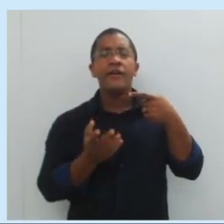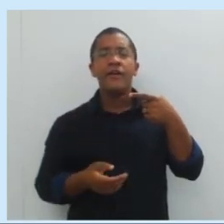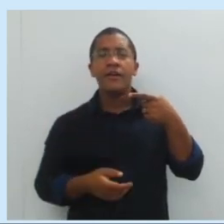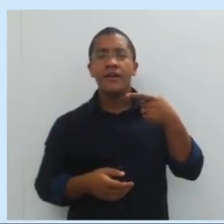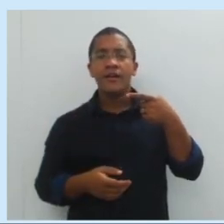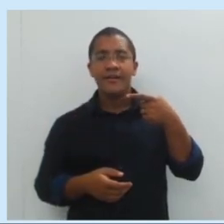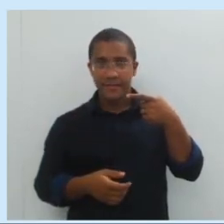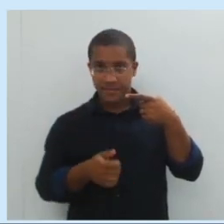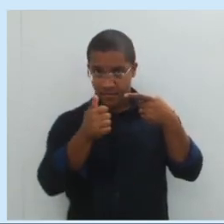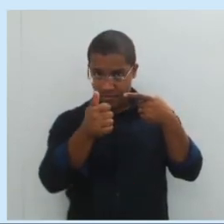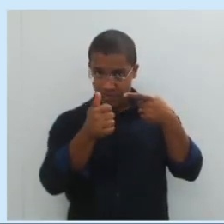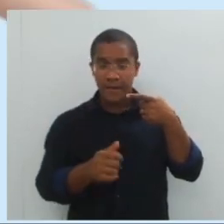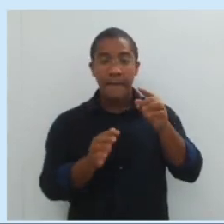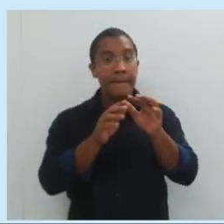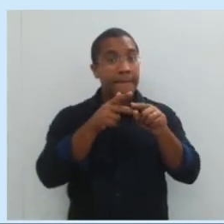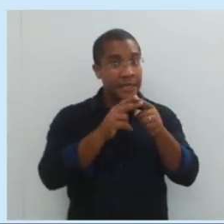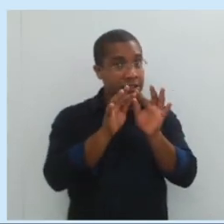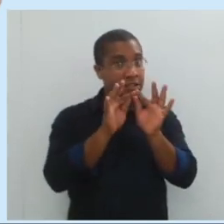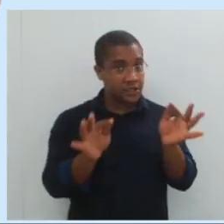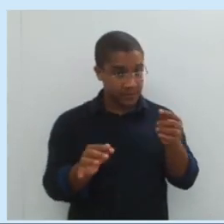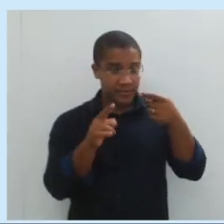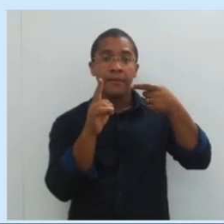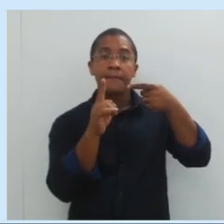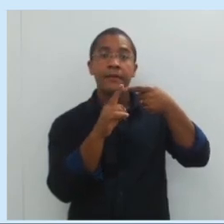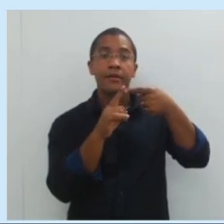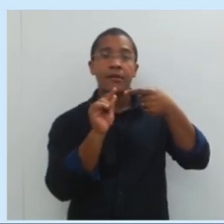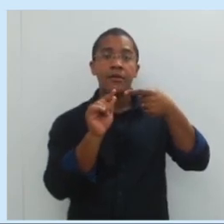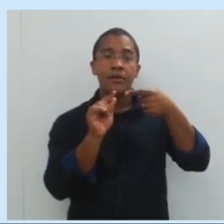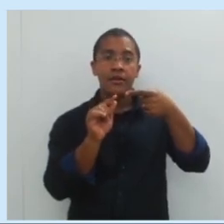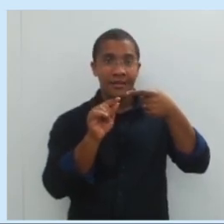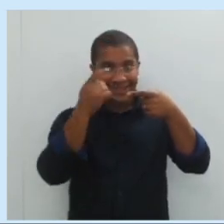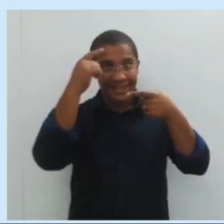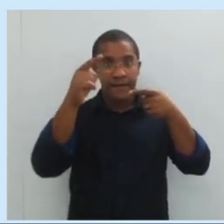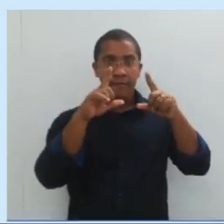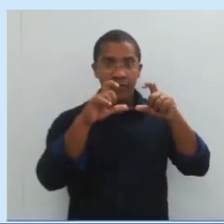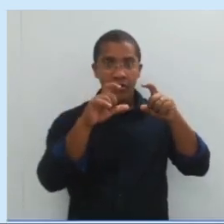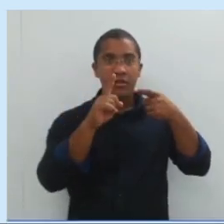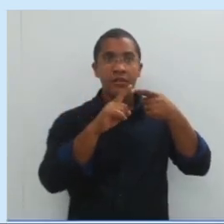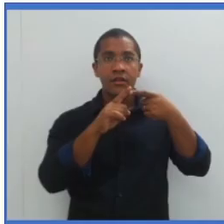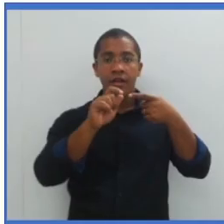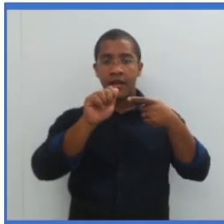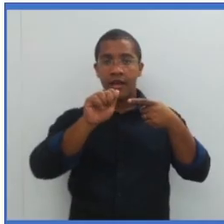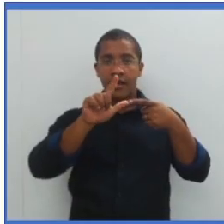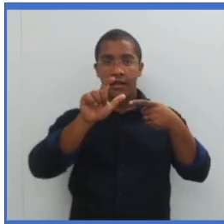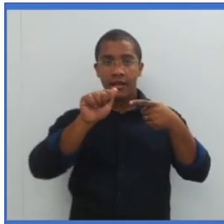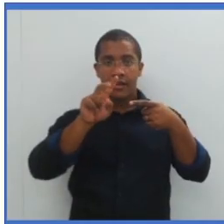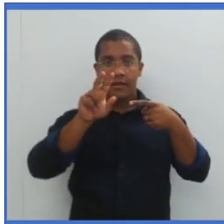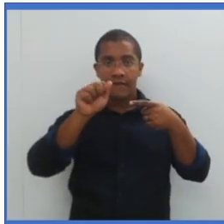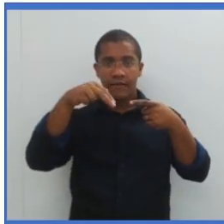simples, ok? A primeira modalidade, conforme a imagem, são as